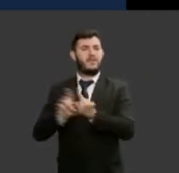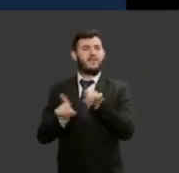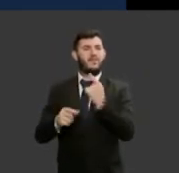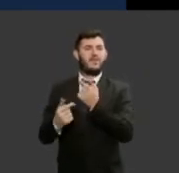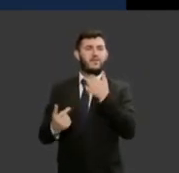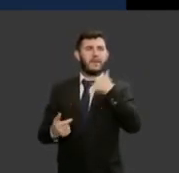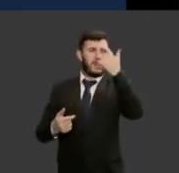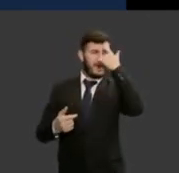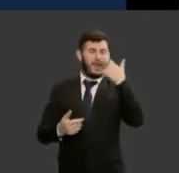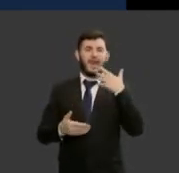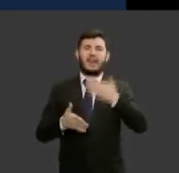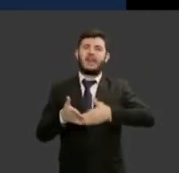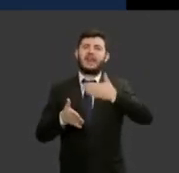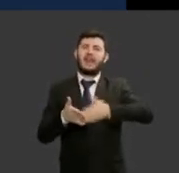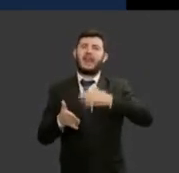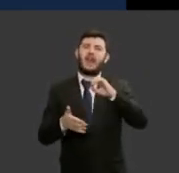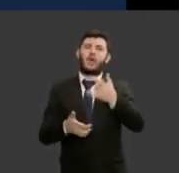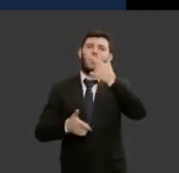eventualmente estão sendo